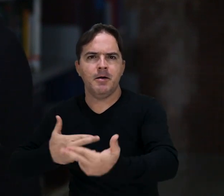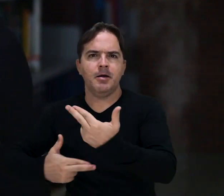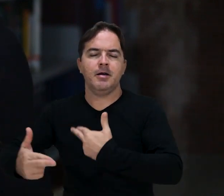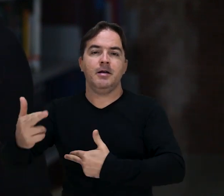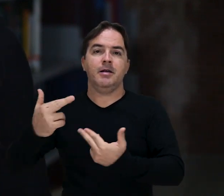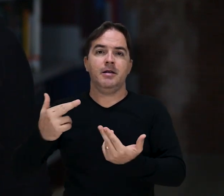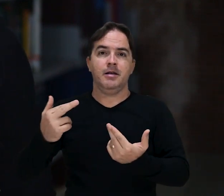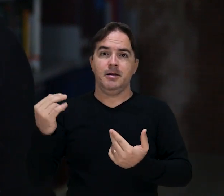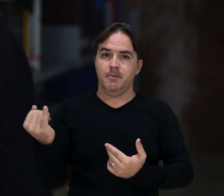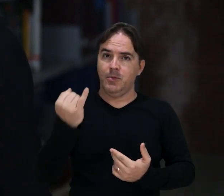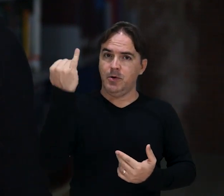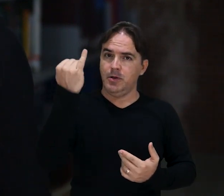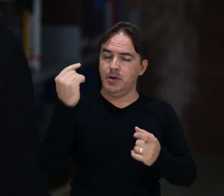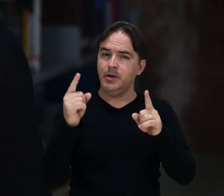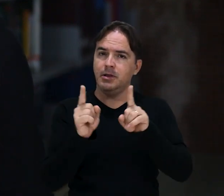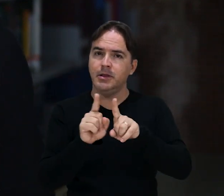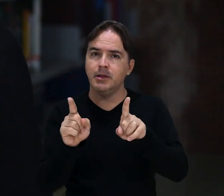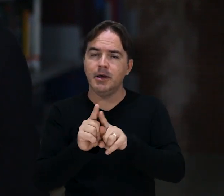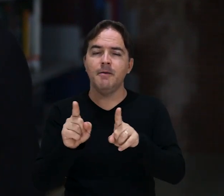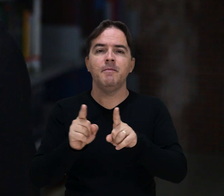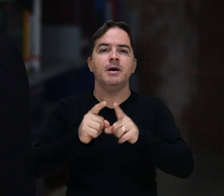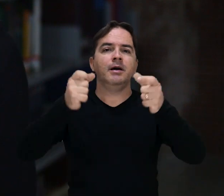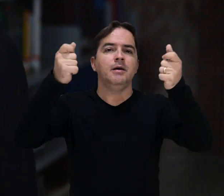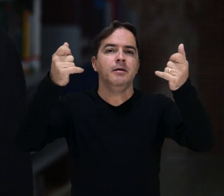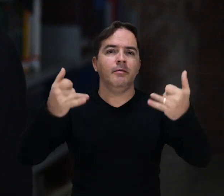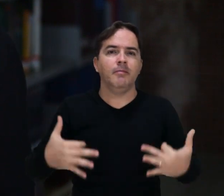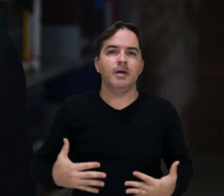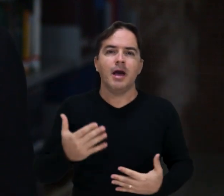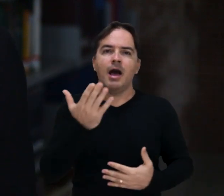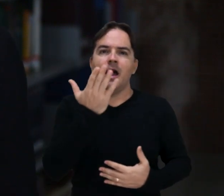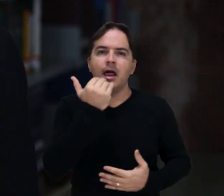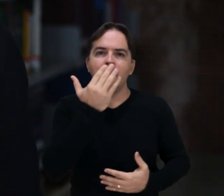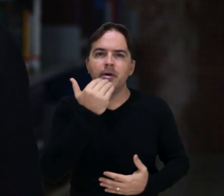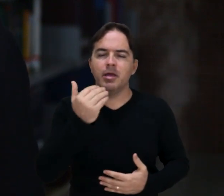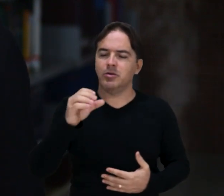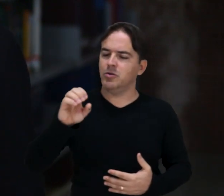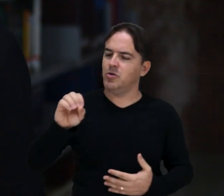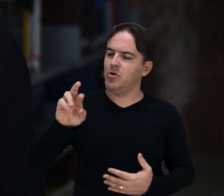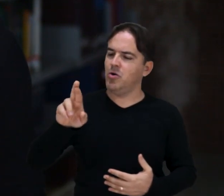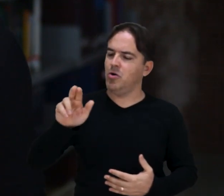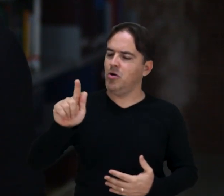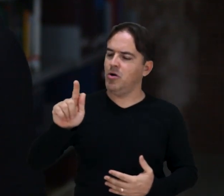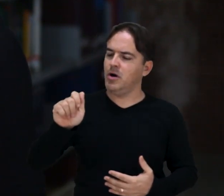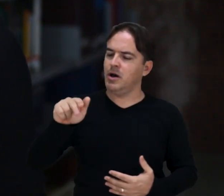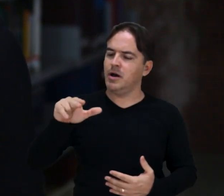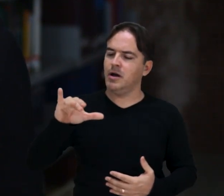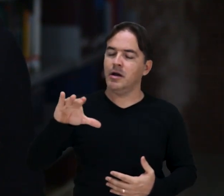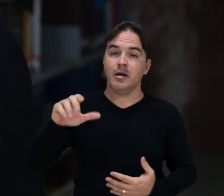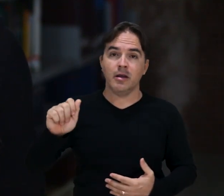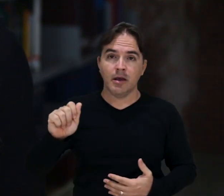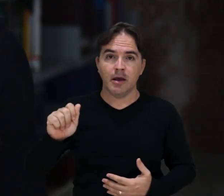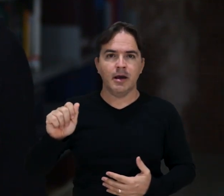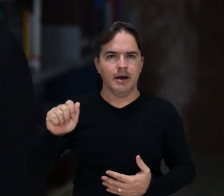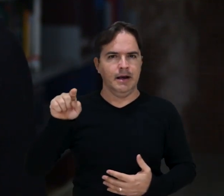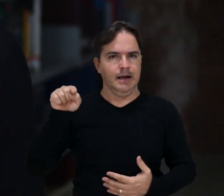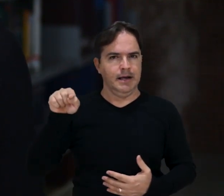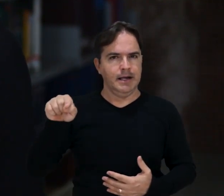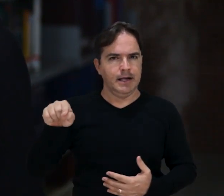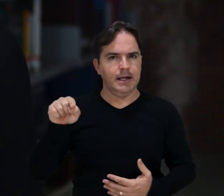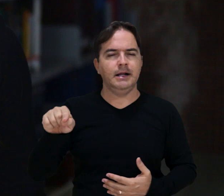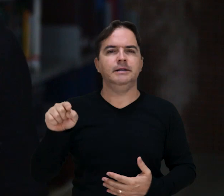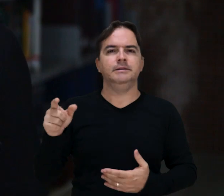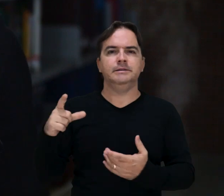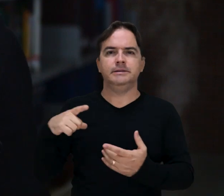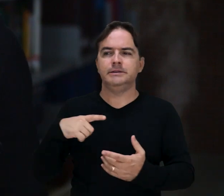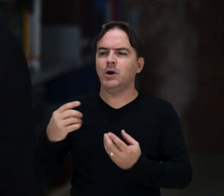Depois vai fazer uma abordagem sobre a alimentação agroecológica e orgânica, falando desses produtos, como diferenciá